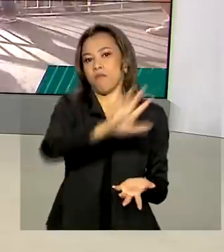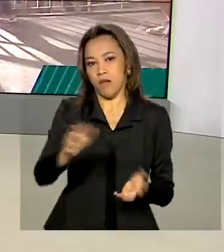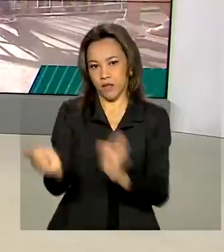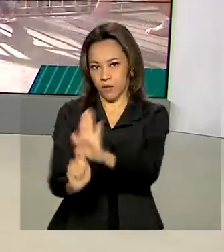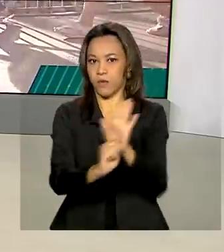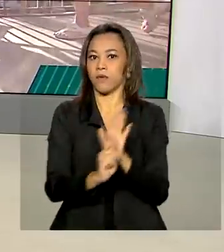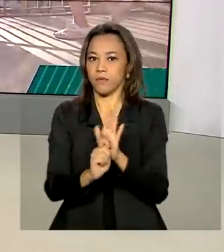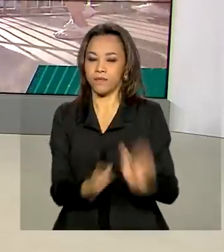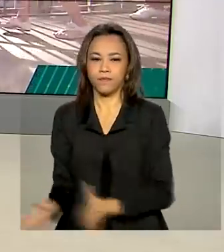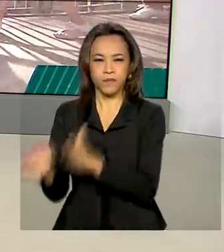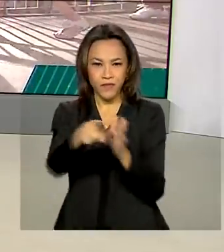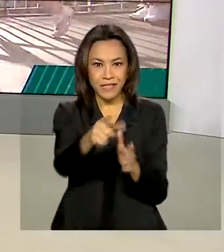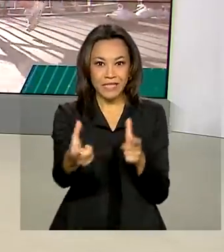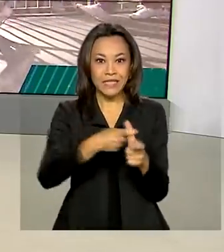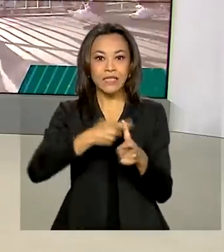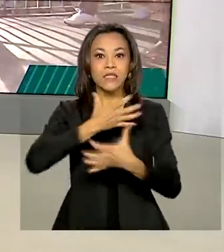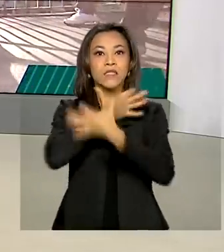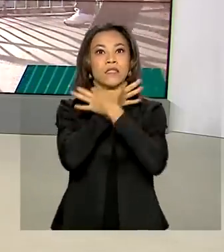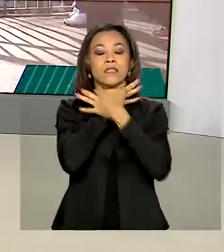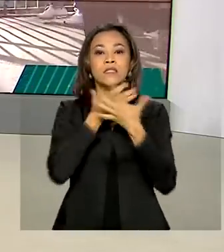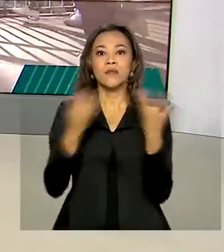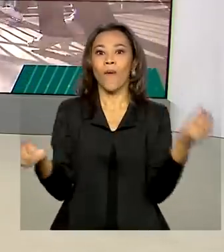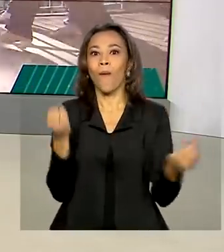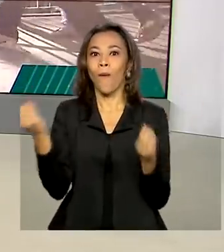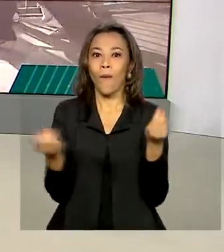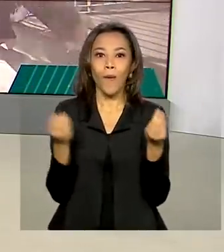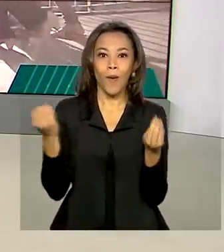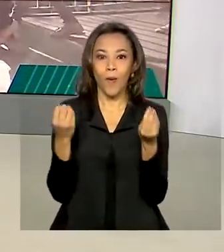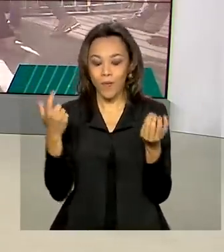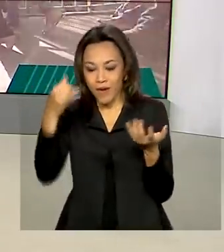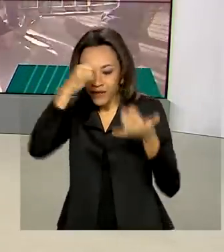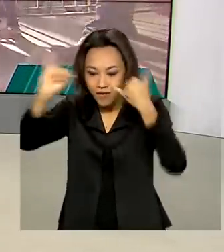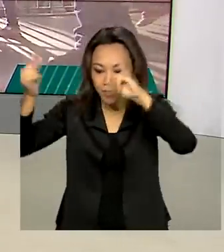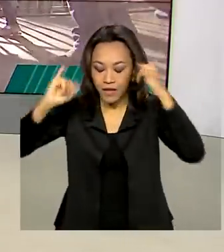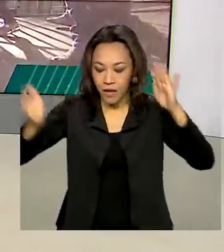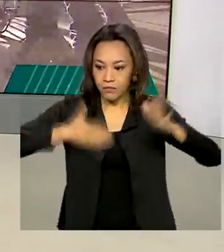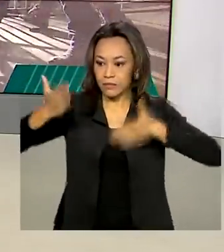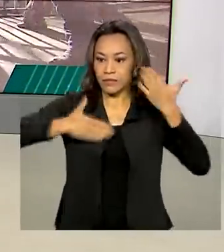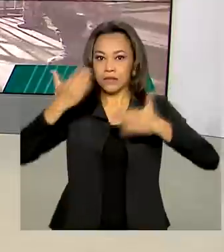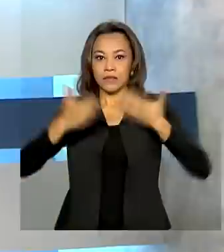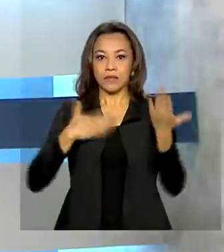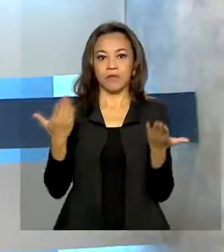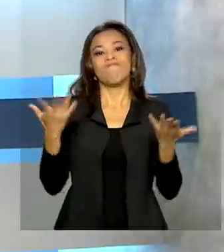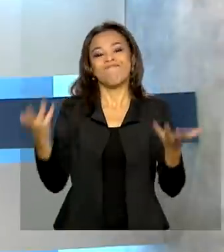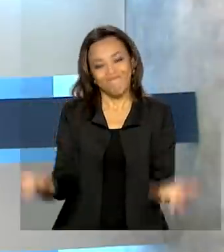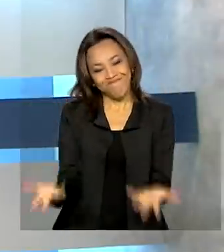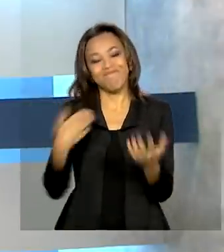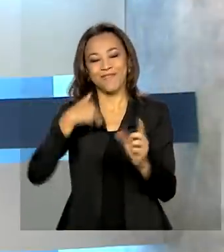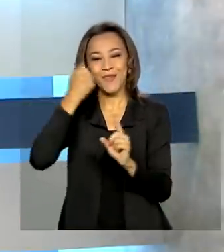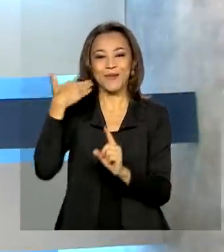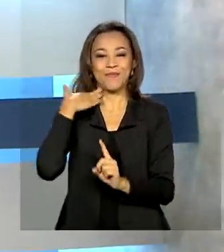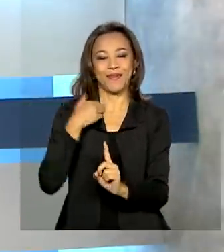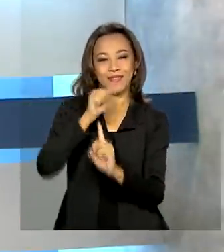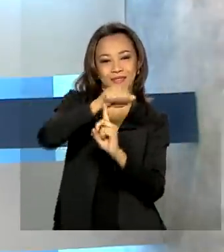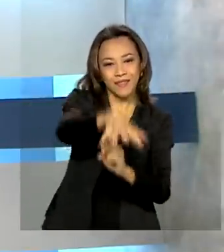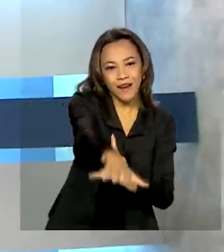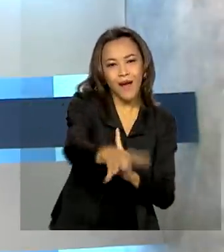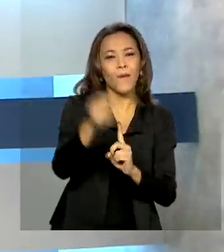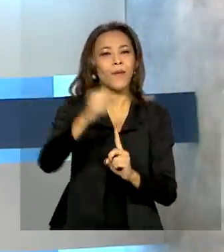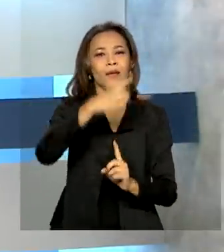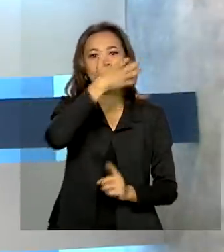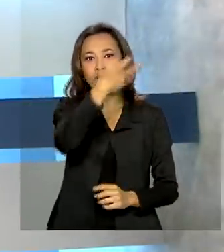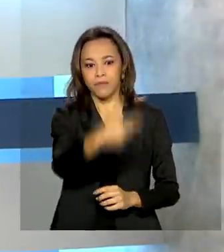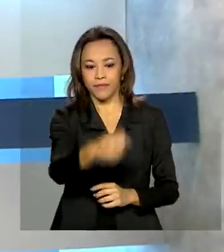Está com dívidas? Quer saber como acompanhar as contas e evitar surpresas? O Banco Central realiza a sétima